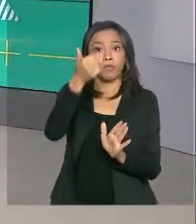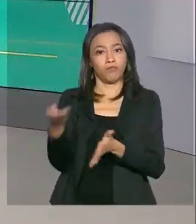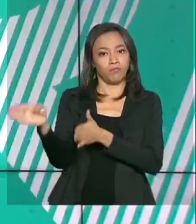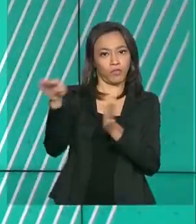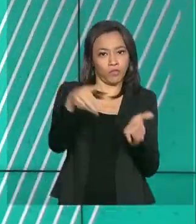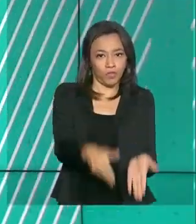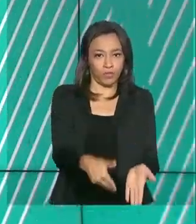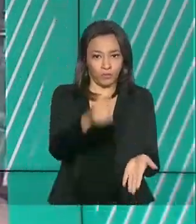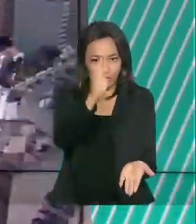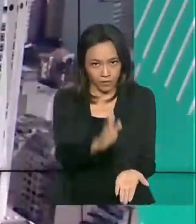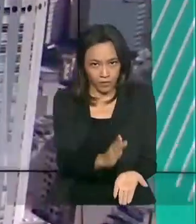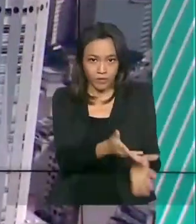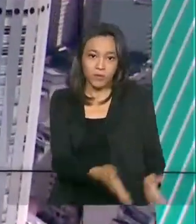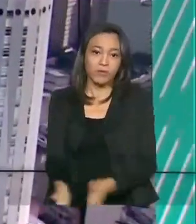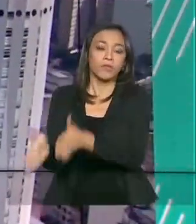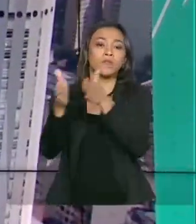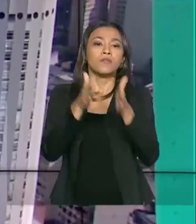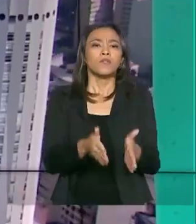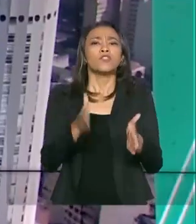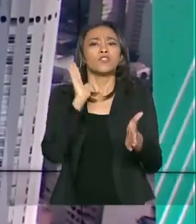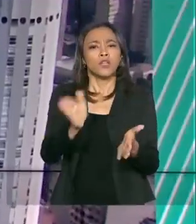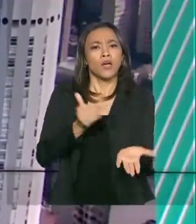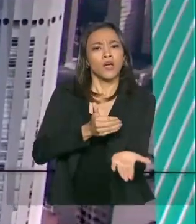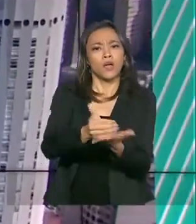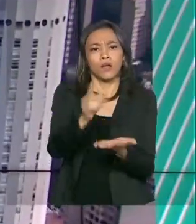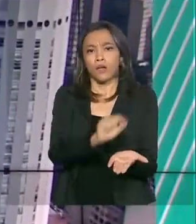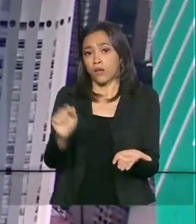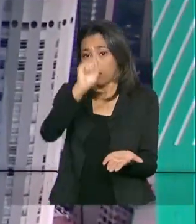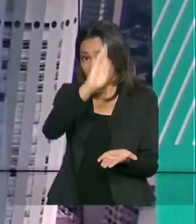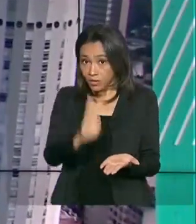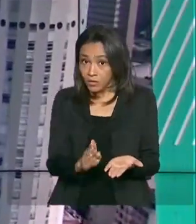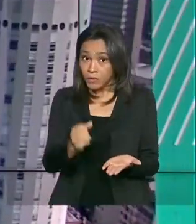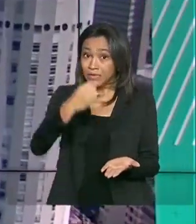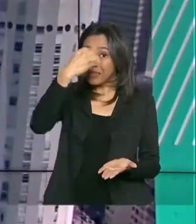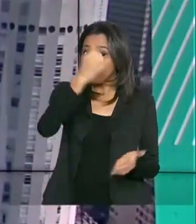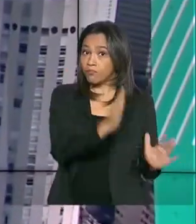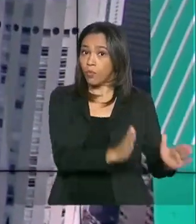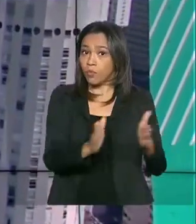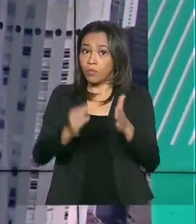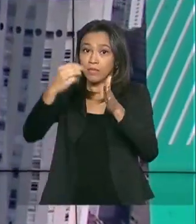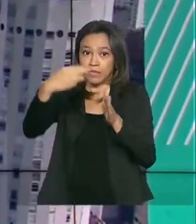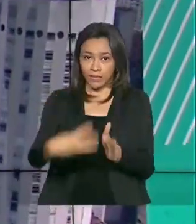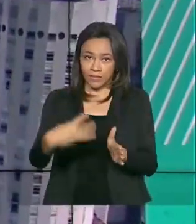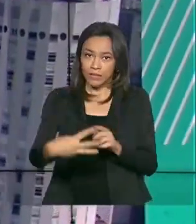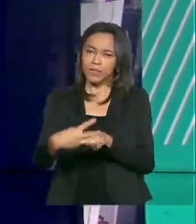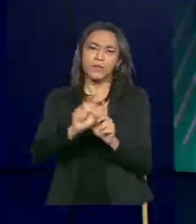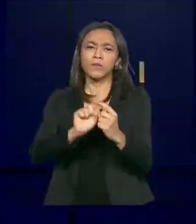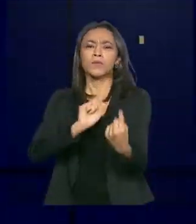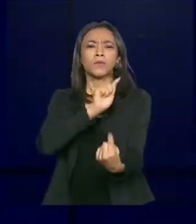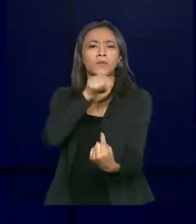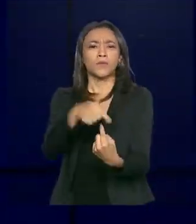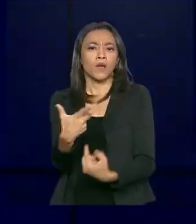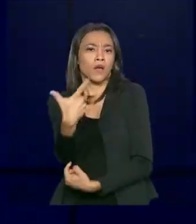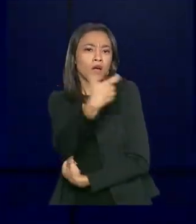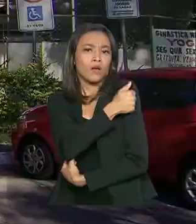E teve início hoje em todo o país a terceira etapa da campanha de vacinação contra a gripe.